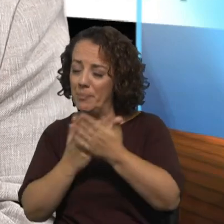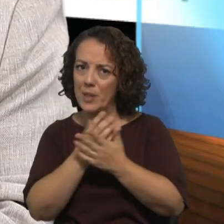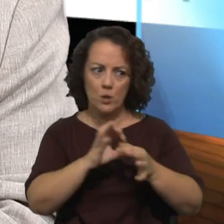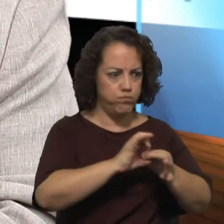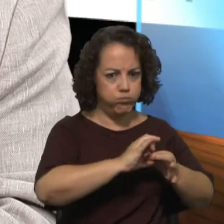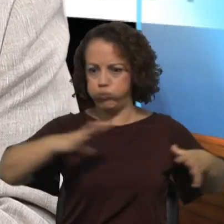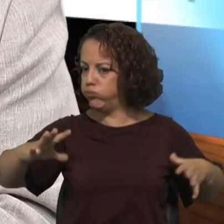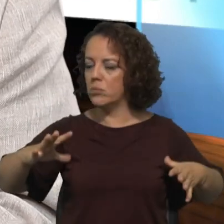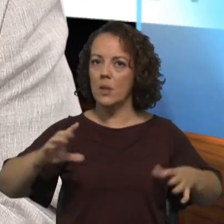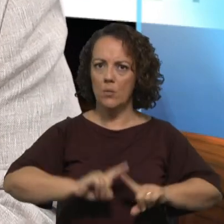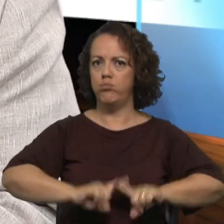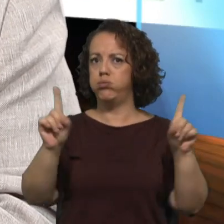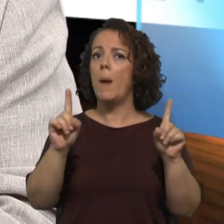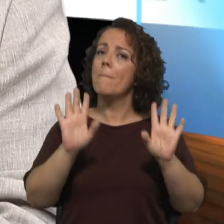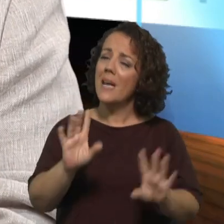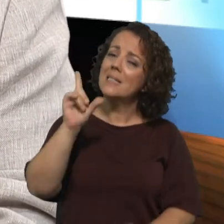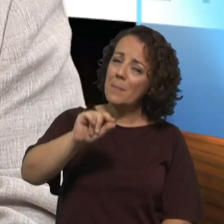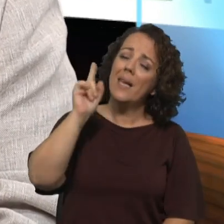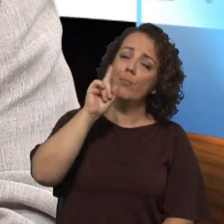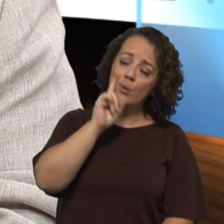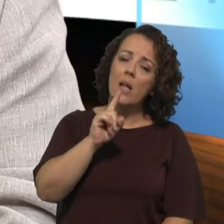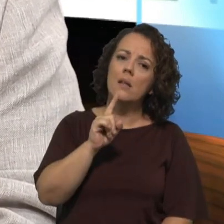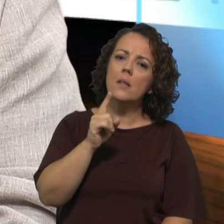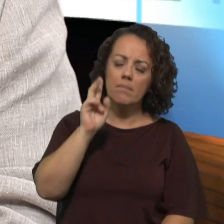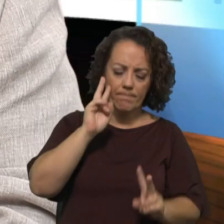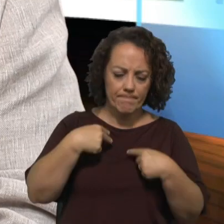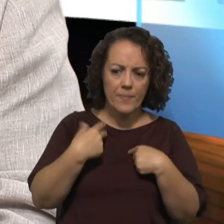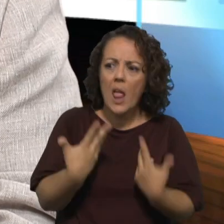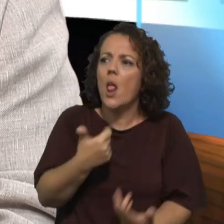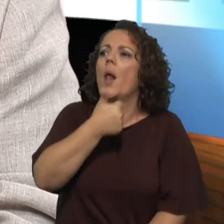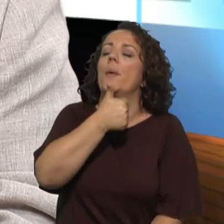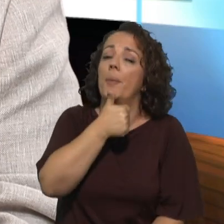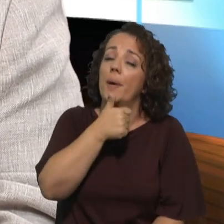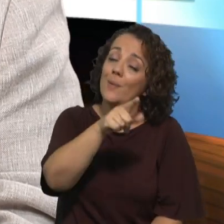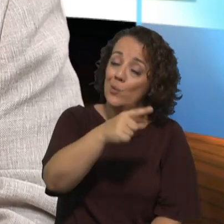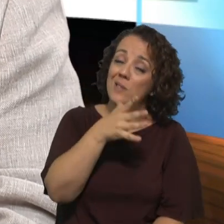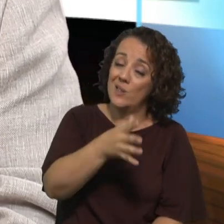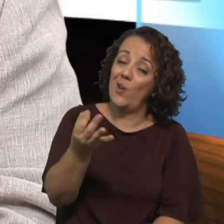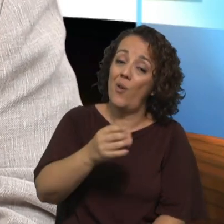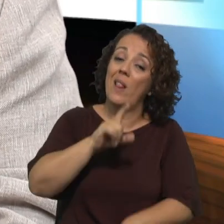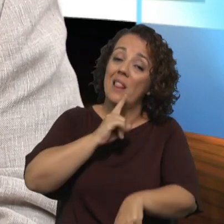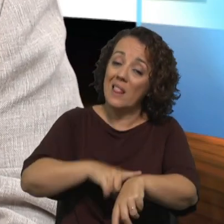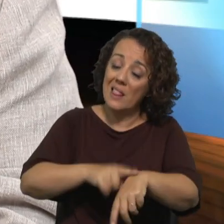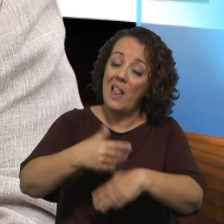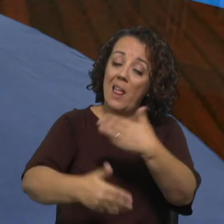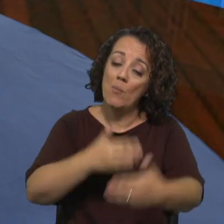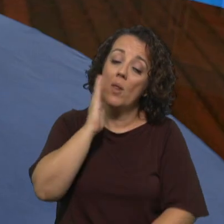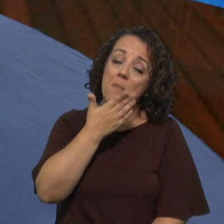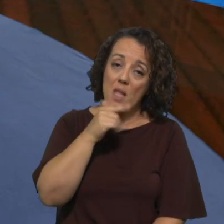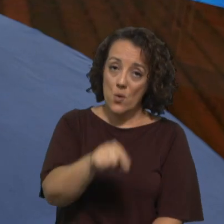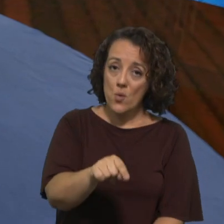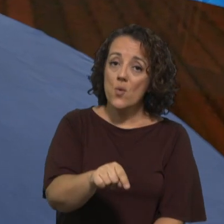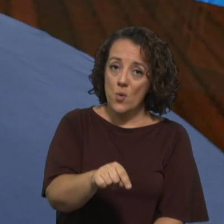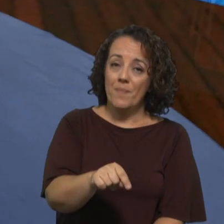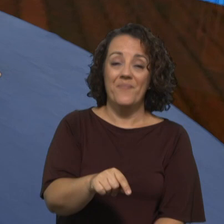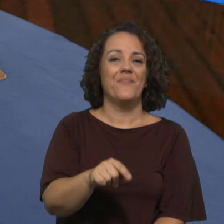agora acho que tudo isto também é possível que como tu dizes se possa perder a longo prazo e há uma questão de tempo também claro porque tal